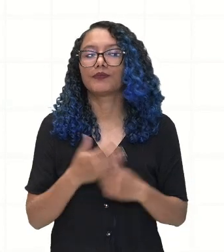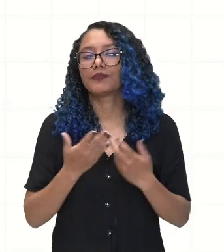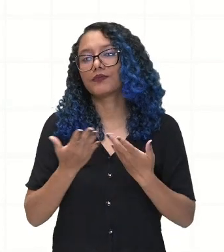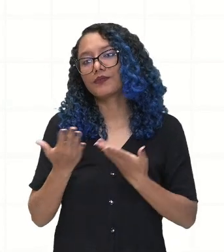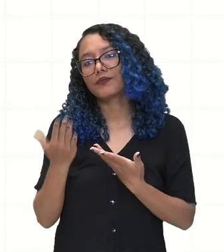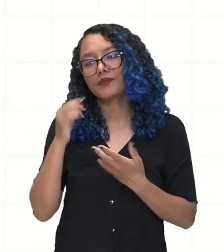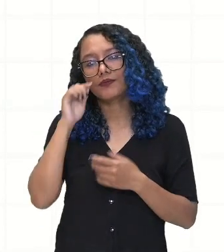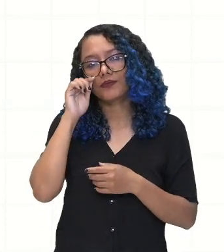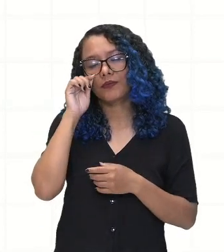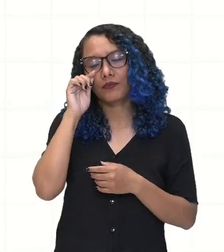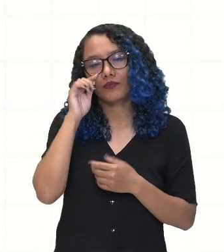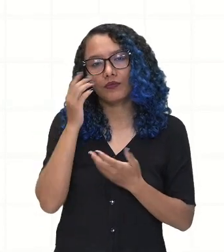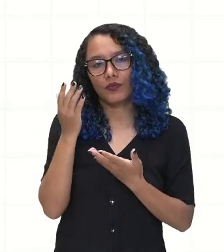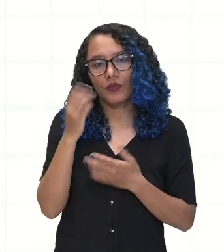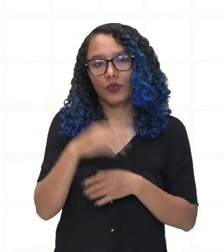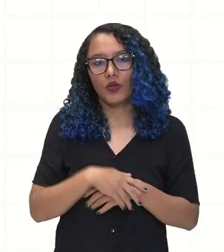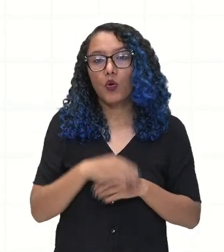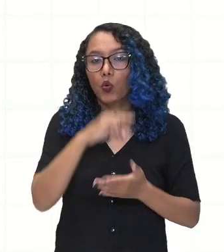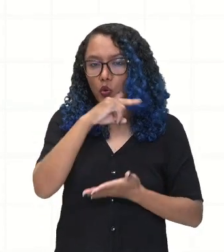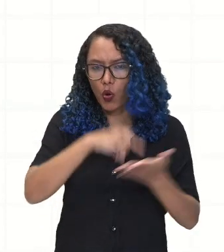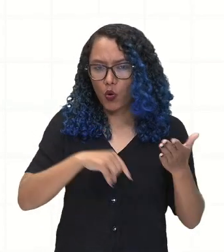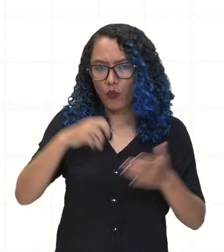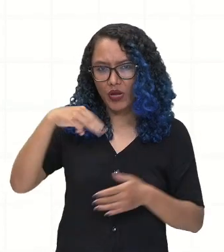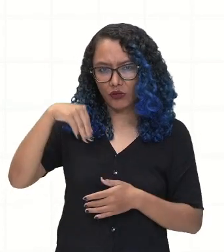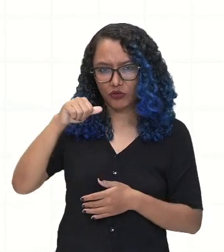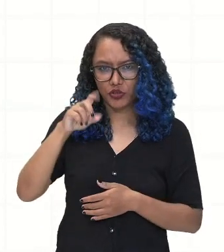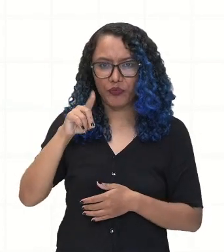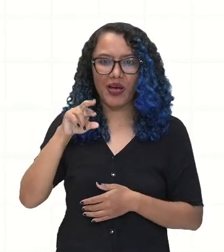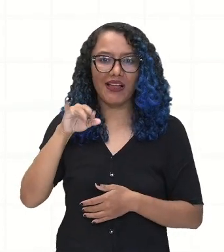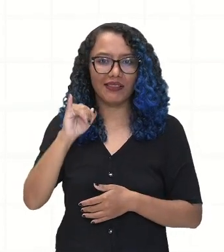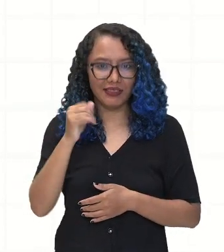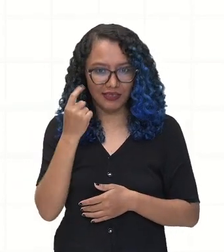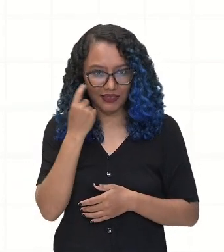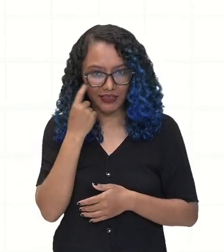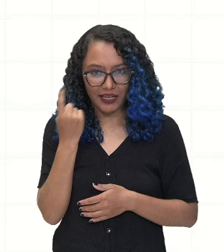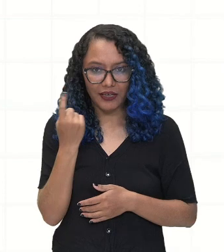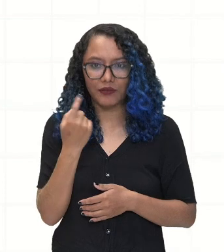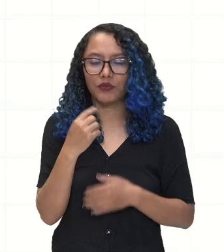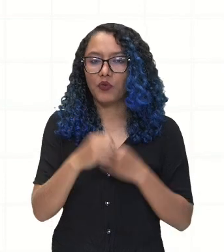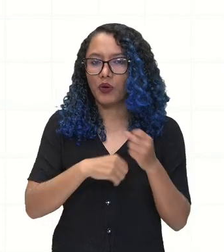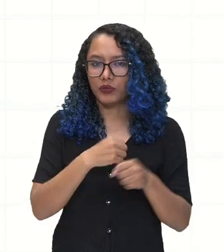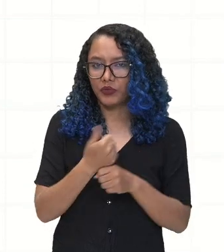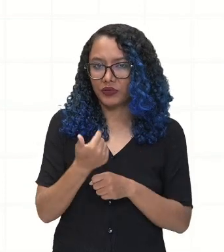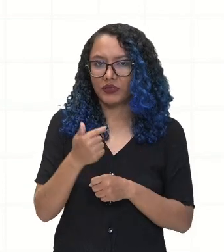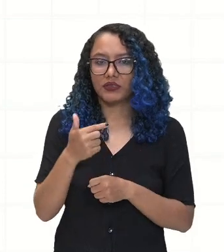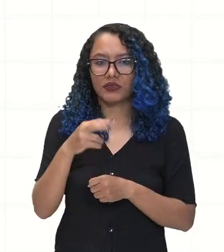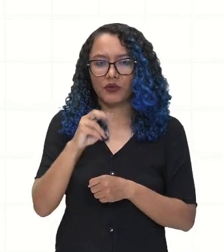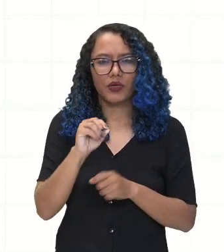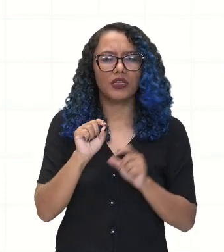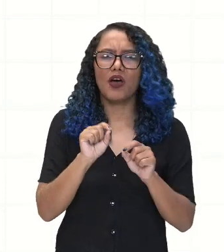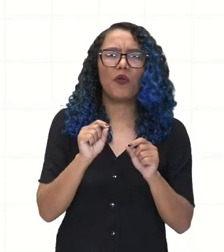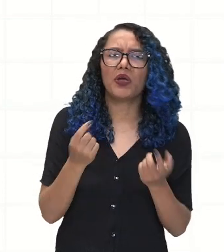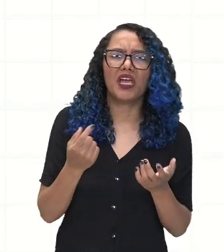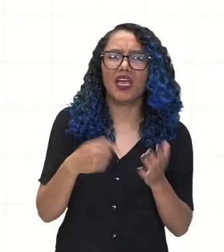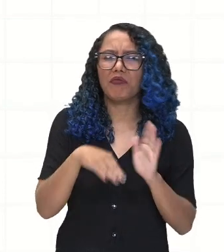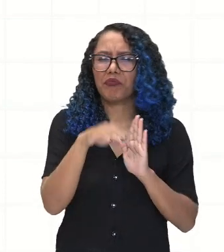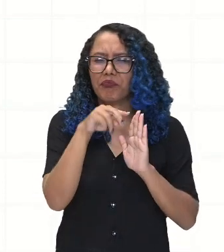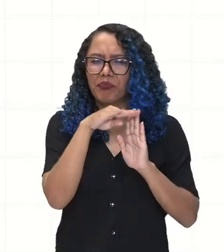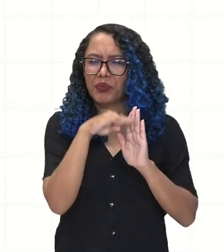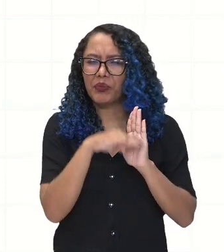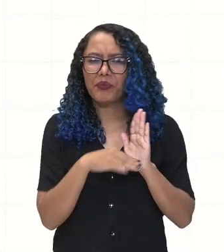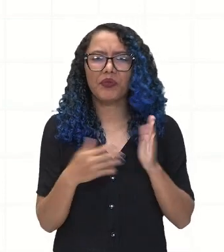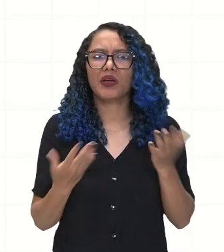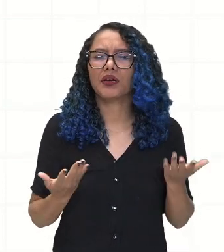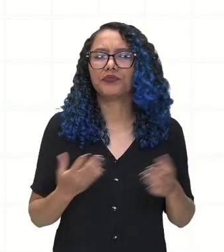só aqui o que dizia o Tratado de Madri. Em 1750, falava o seguinte. Oficialização